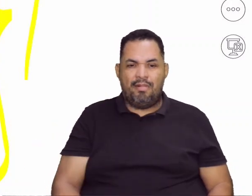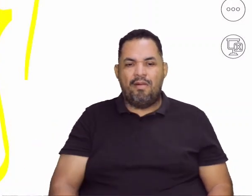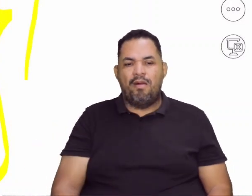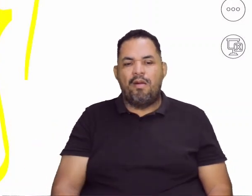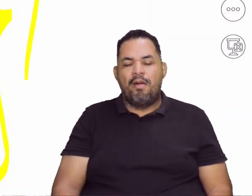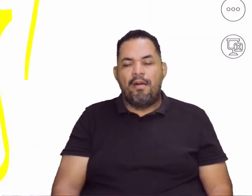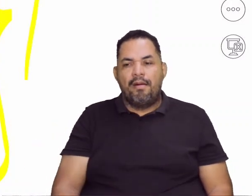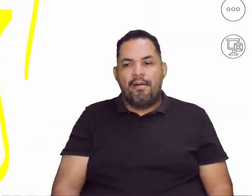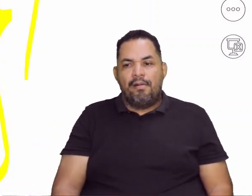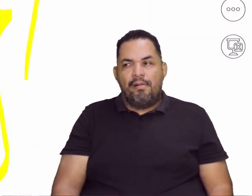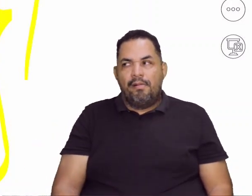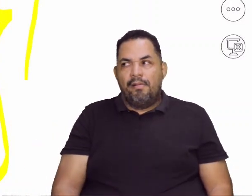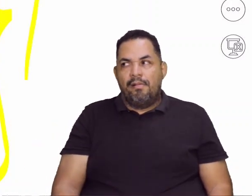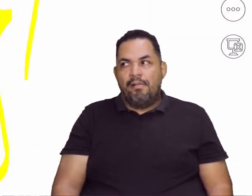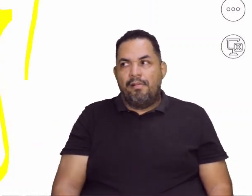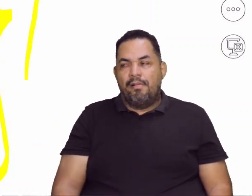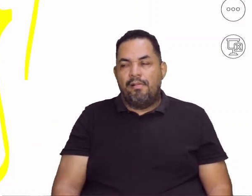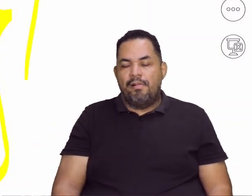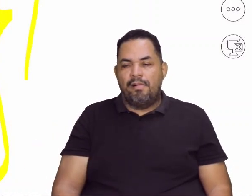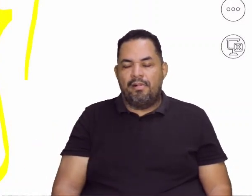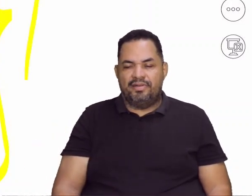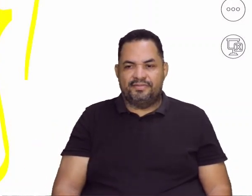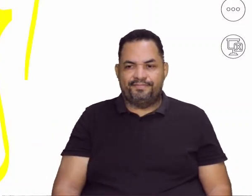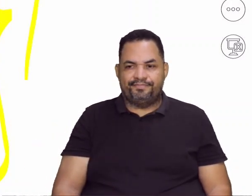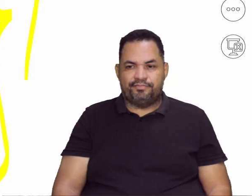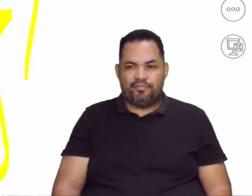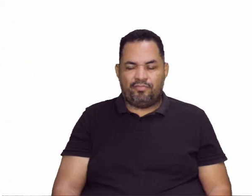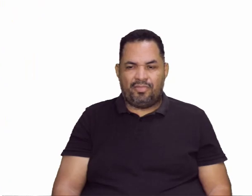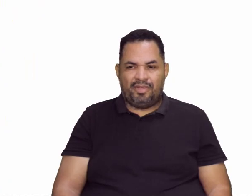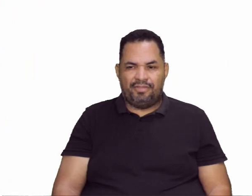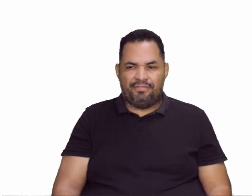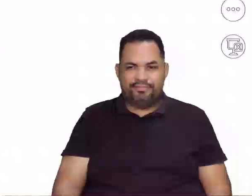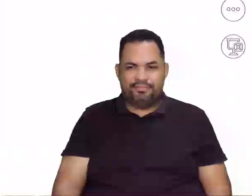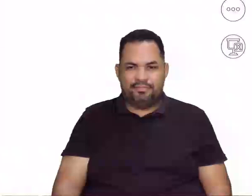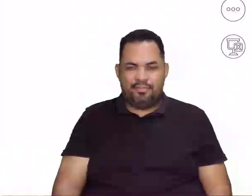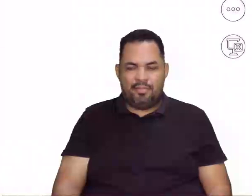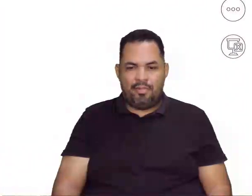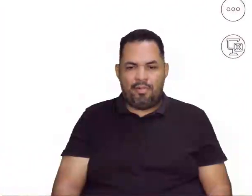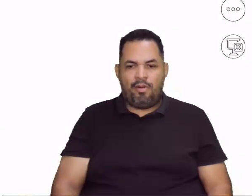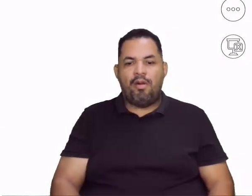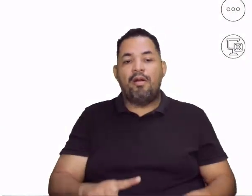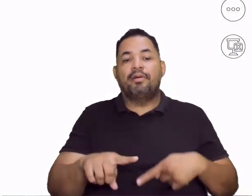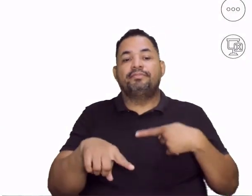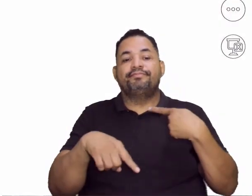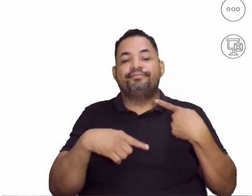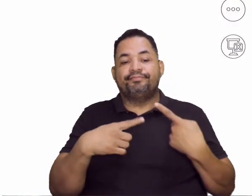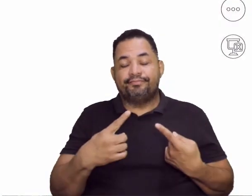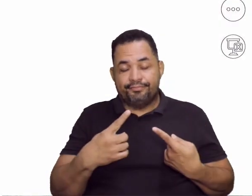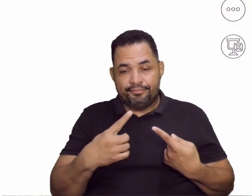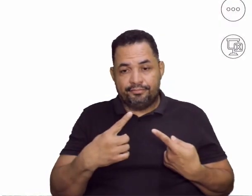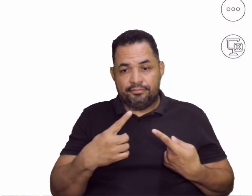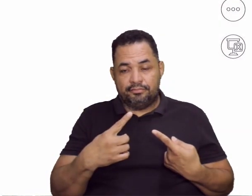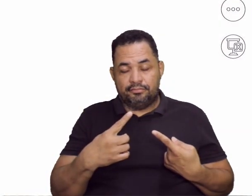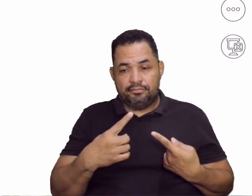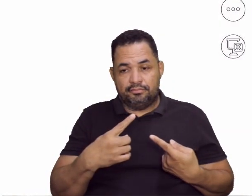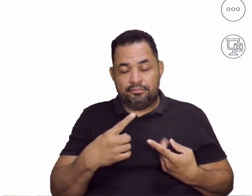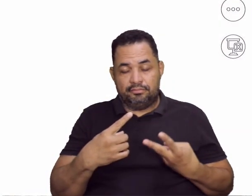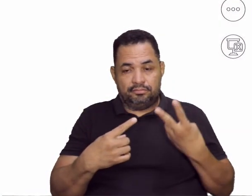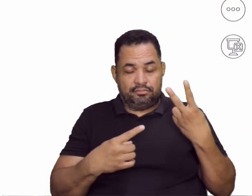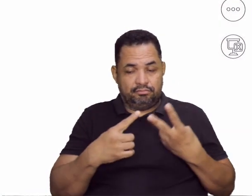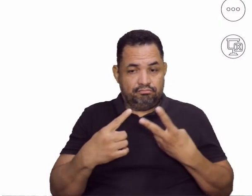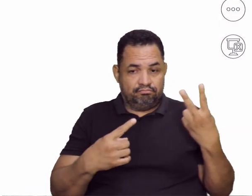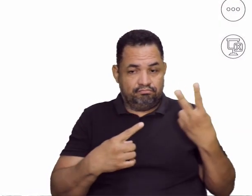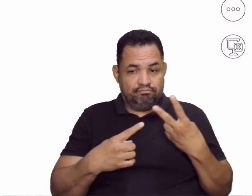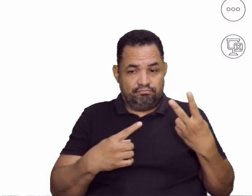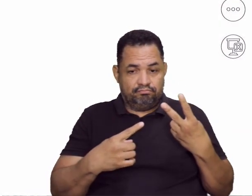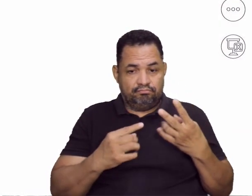só para a gente localizar todos vocês. Depois, agora sim, a segunda parte,